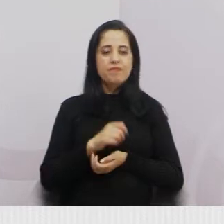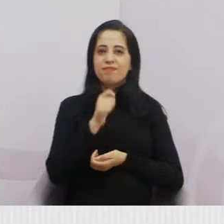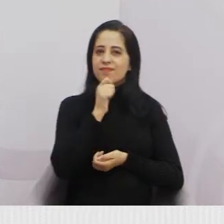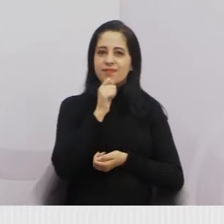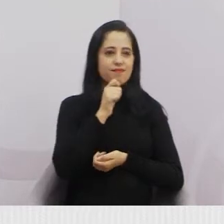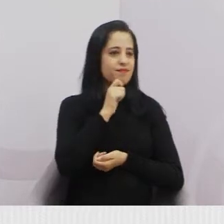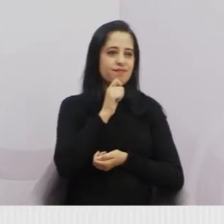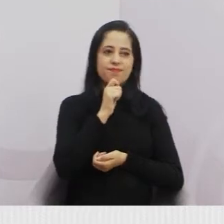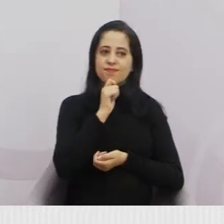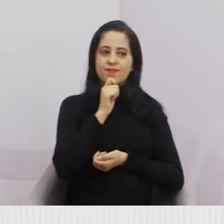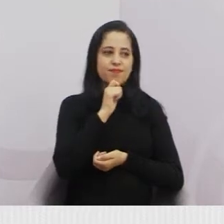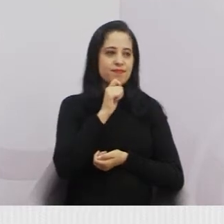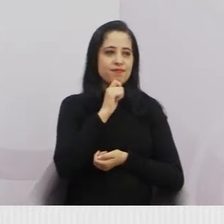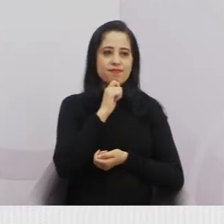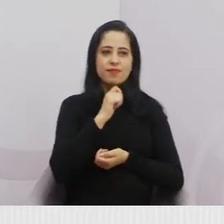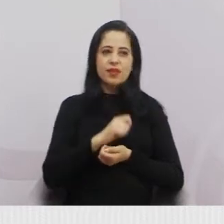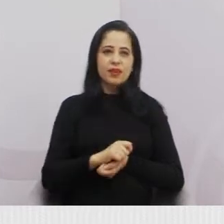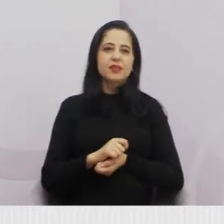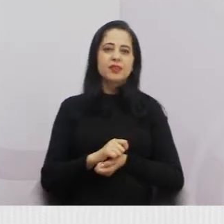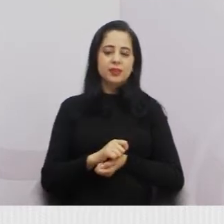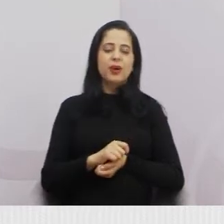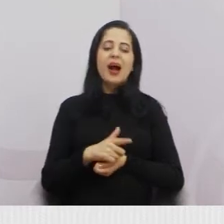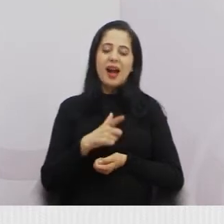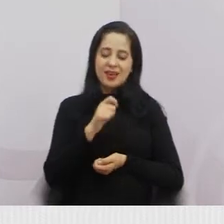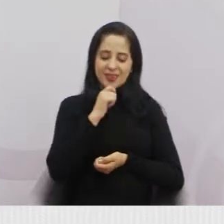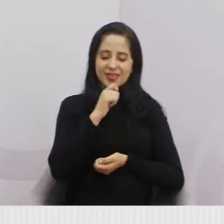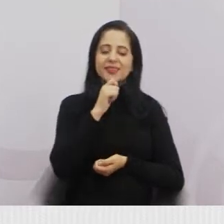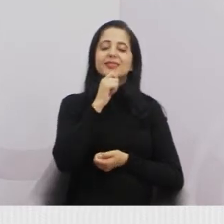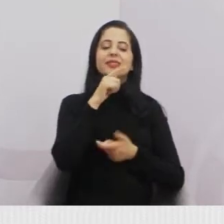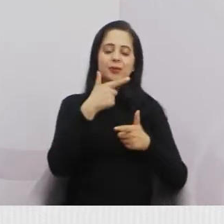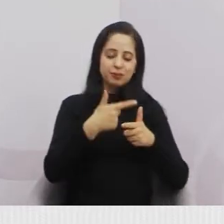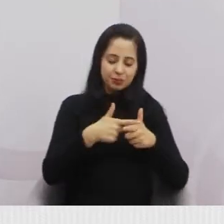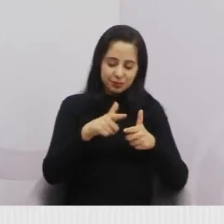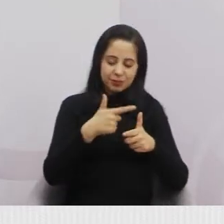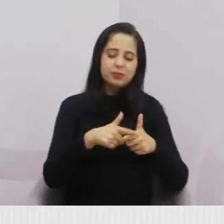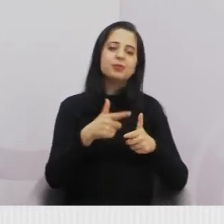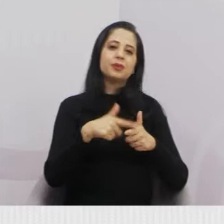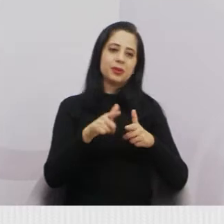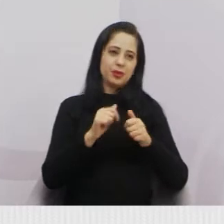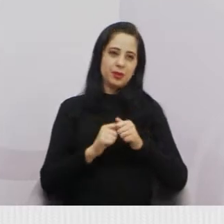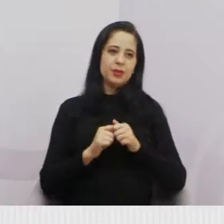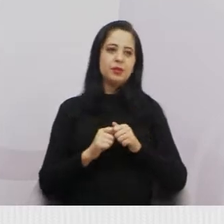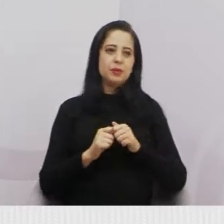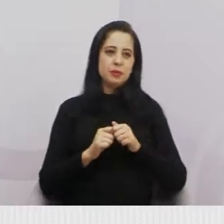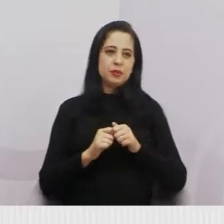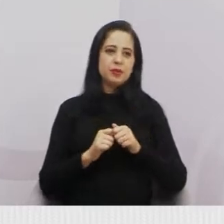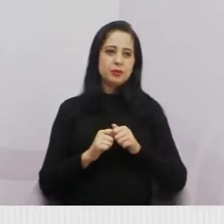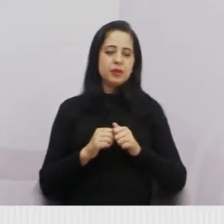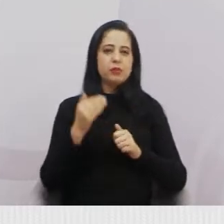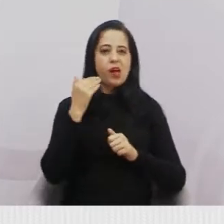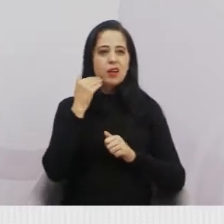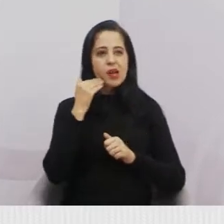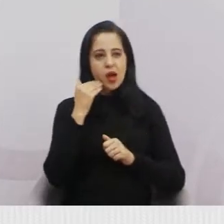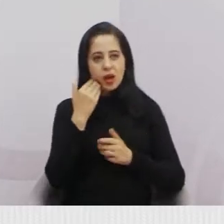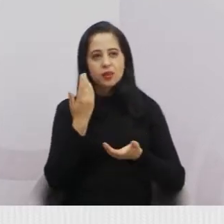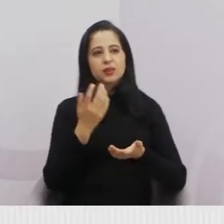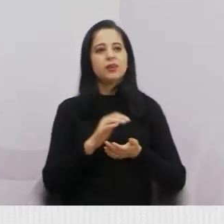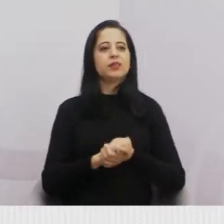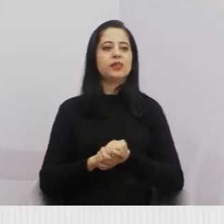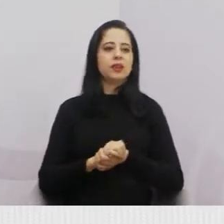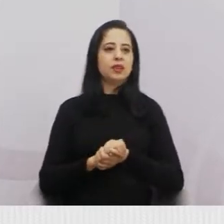tem problemas de estrada com problemas de não